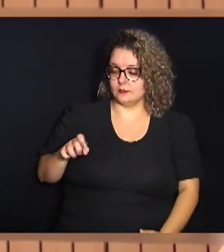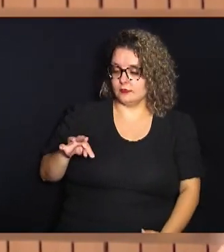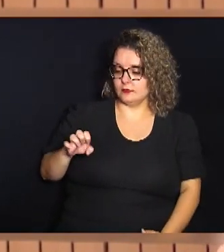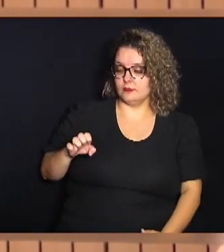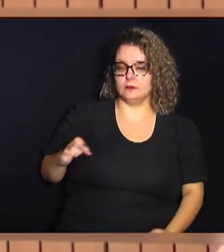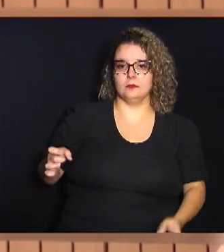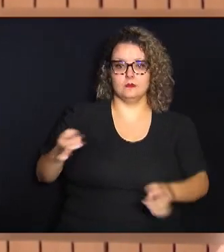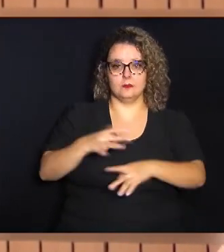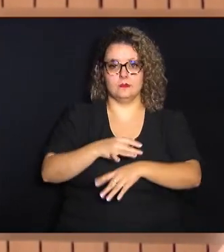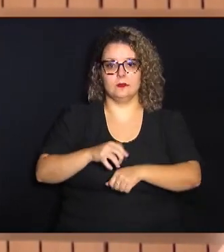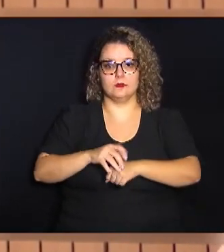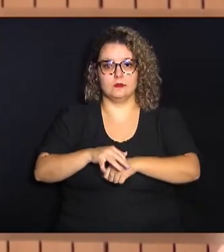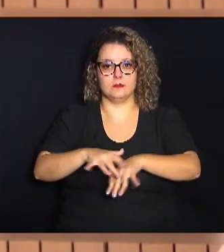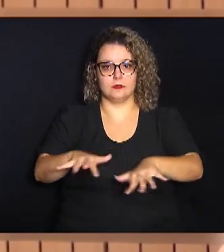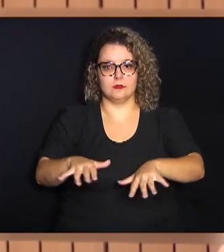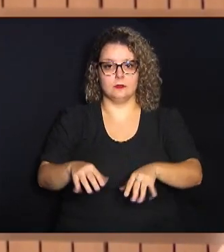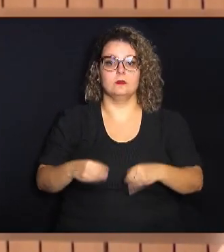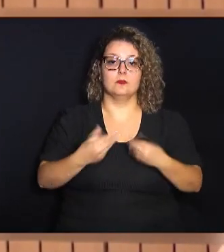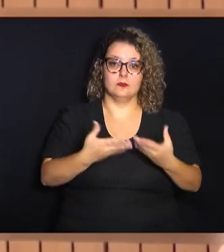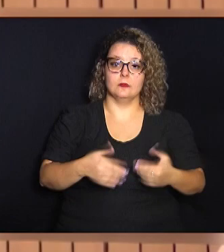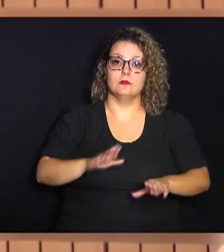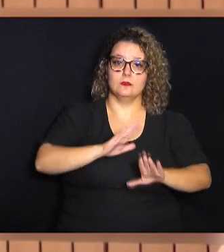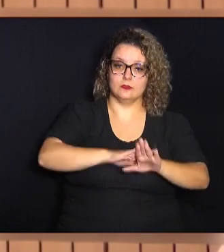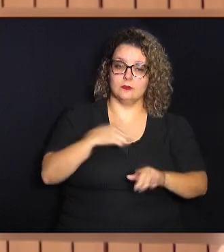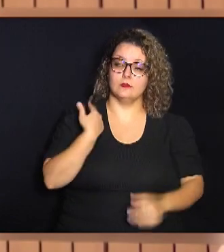endemia foi passado para o agente de saúde também